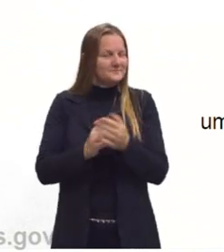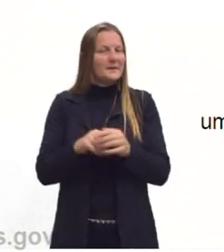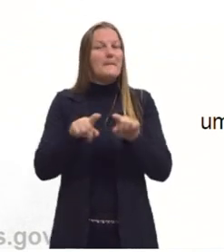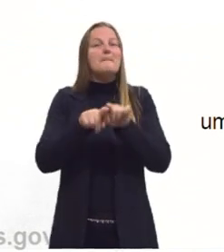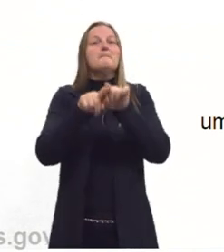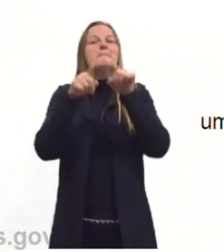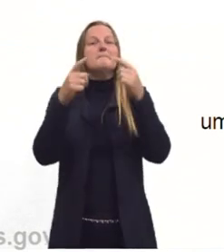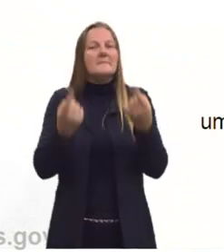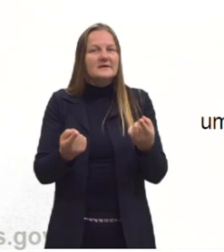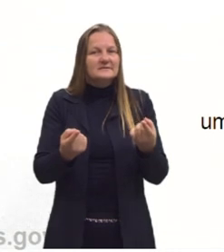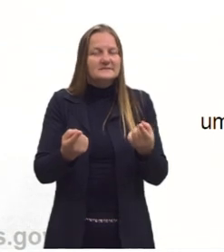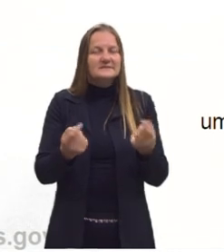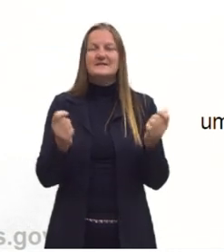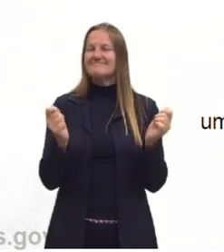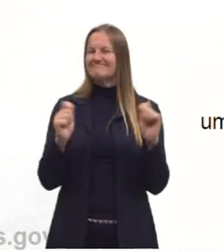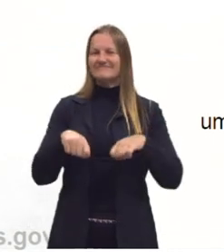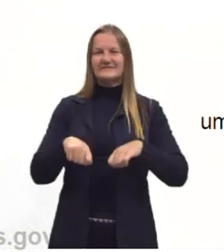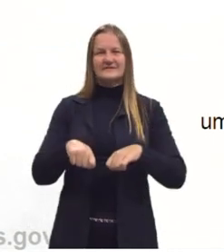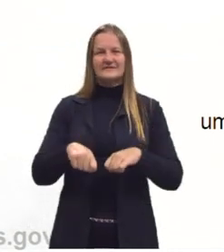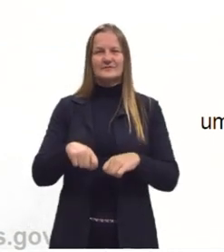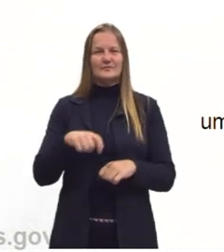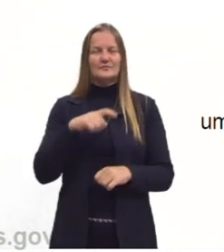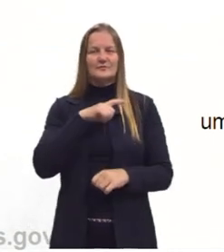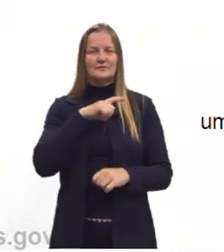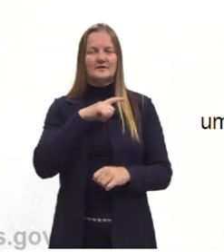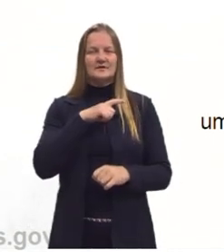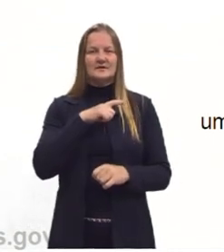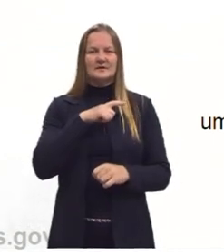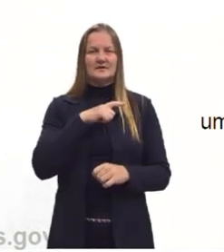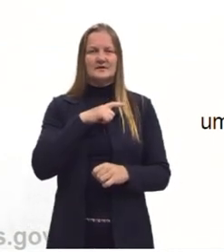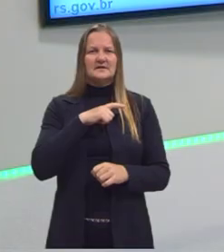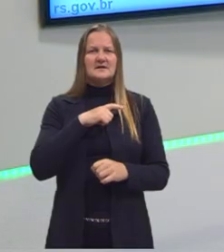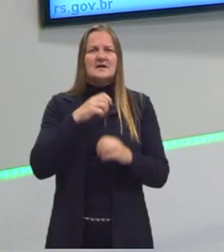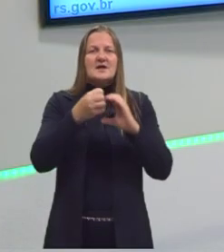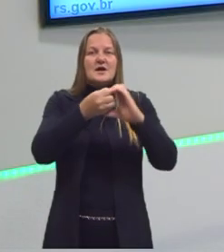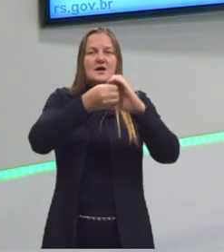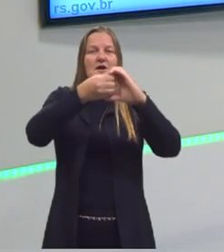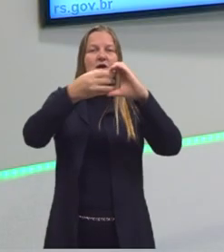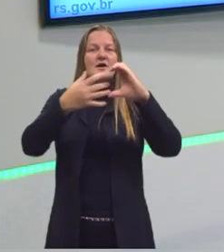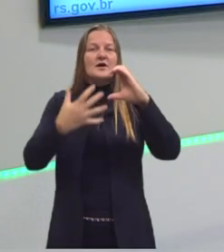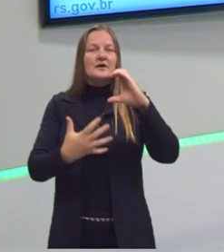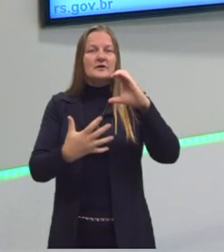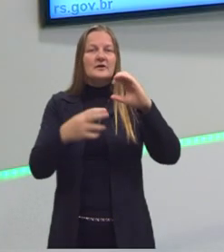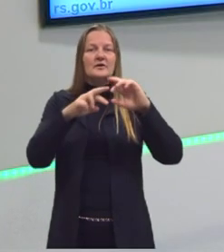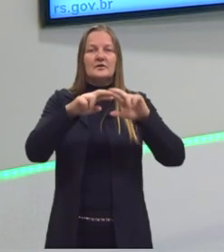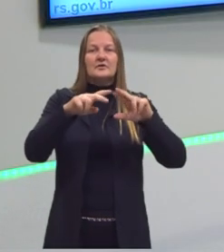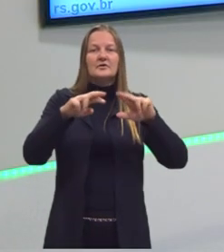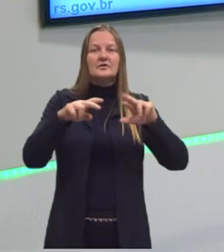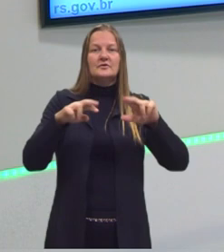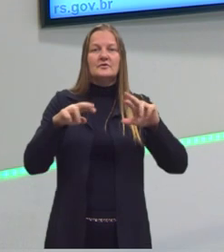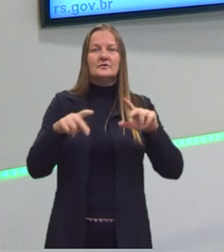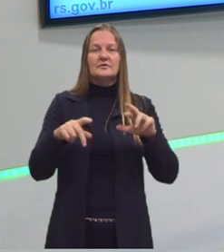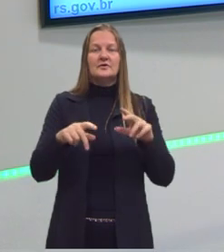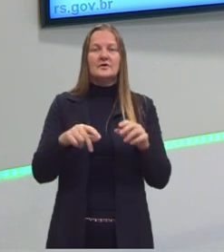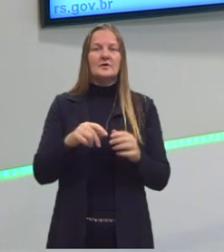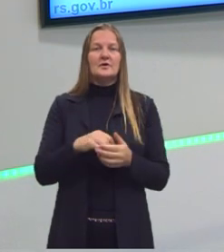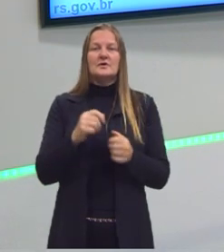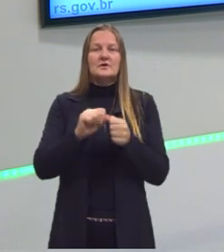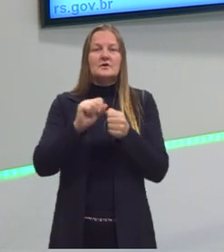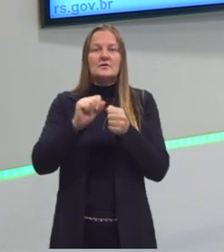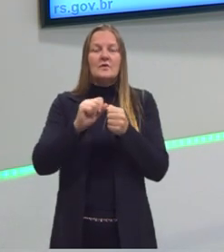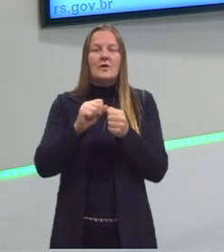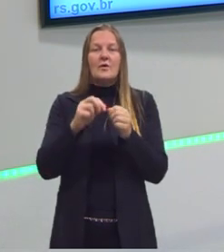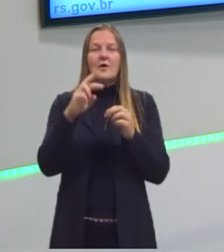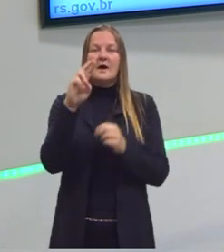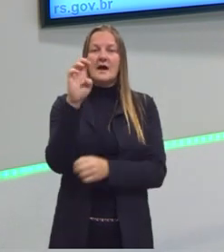Mas é impossível a gente fazer o bolo, que tem características diferentes dos reagentes, né? Por isso que é como se fosse uma